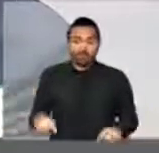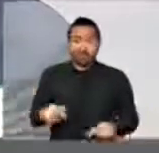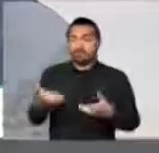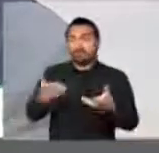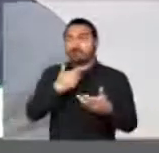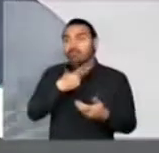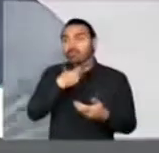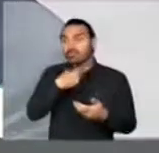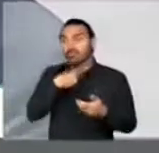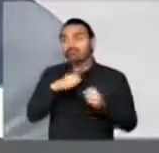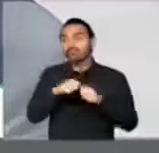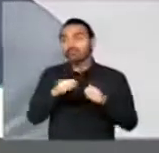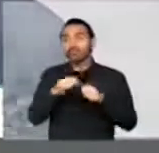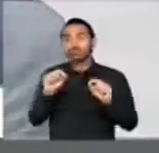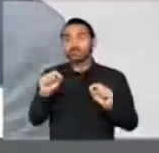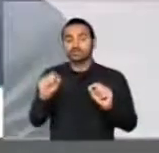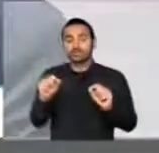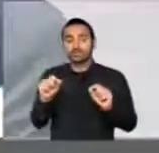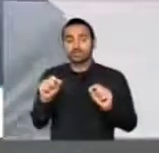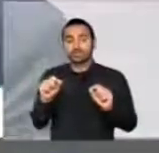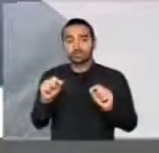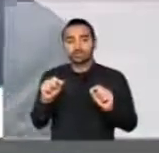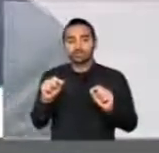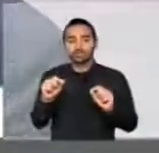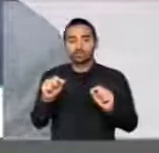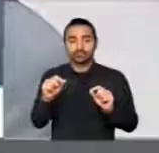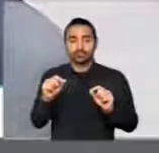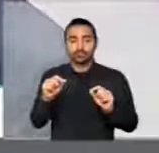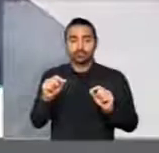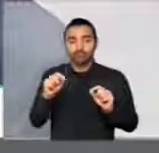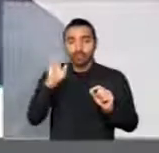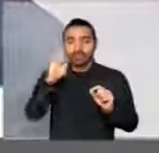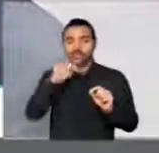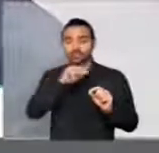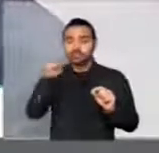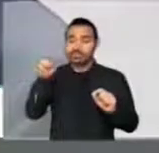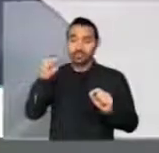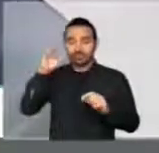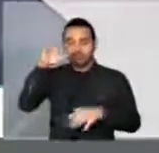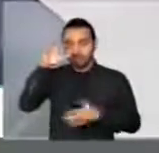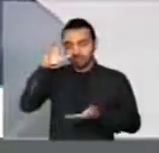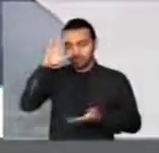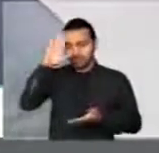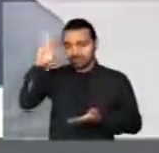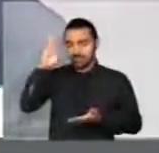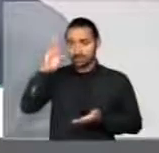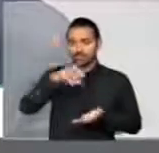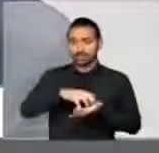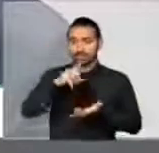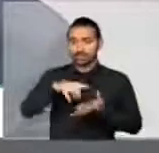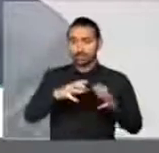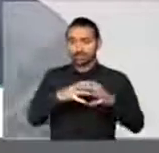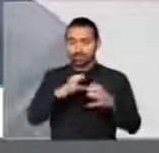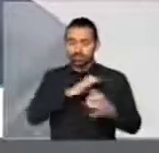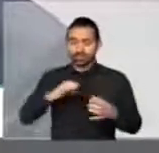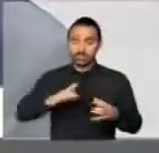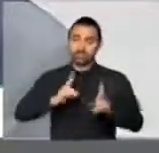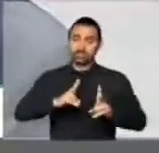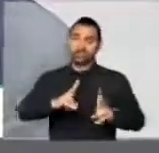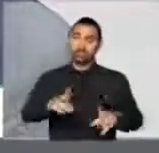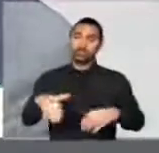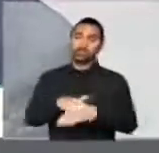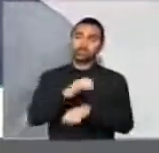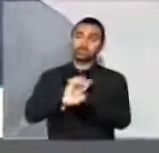colocar o resto da casa, o resto principal, central, que são as comissões permanentes como reféns da